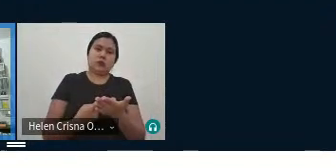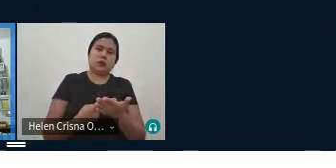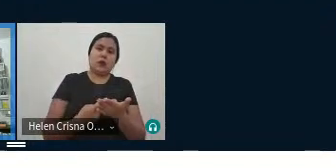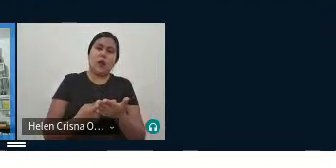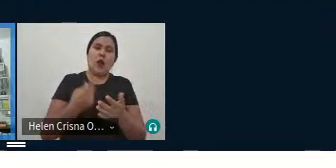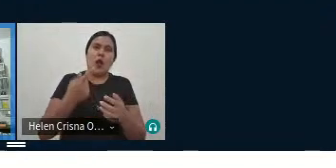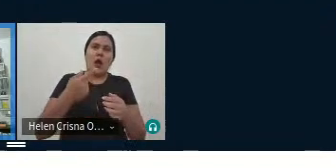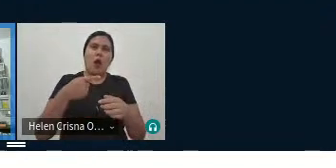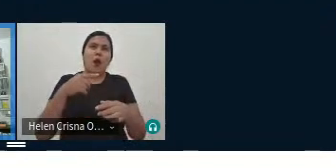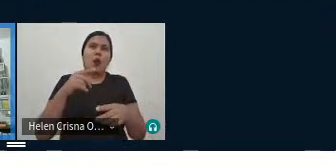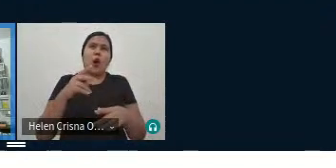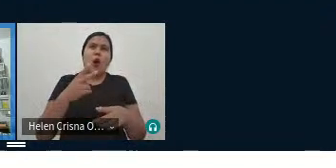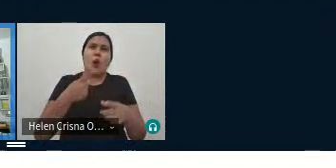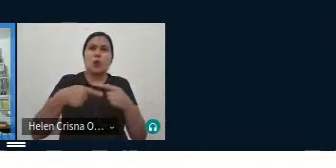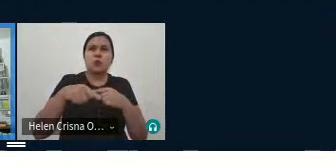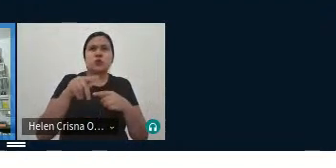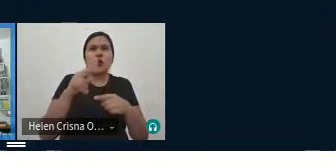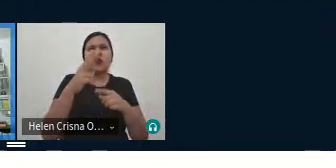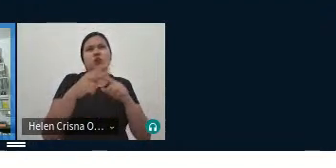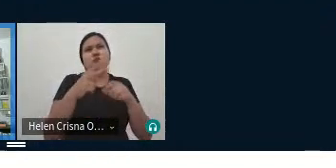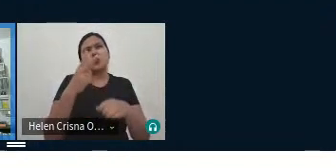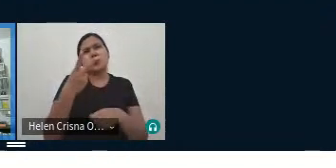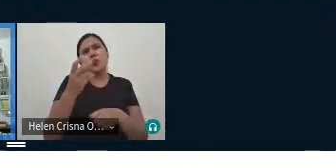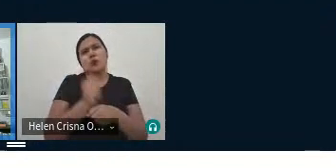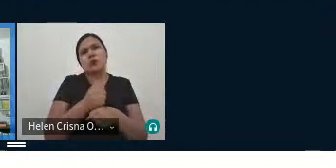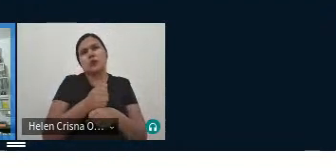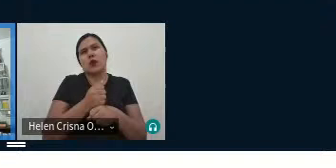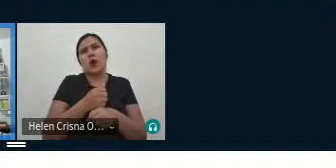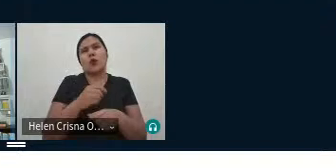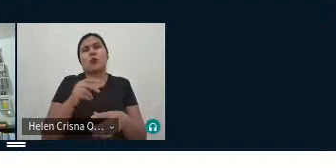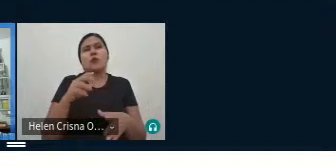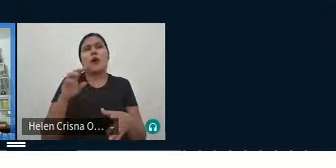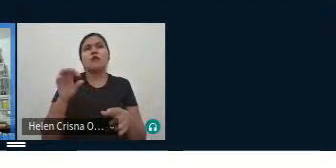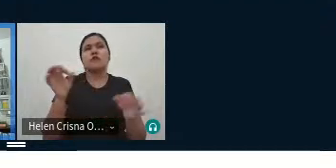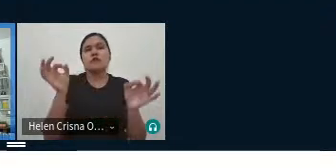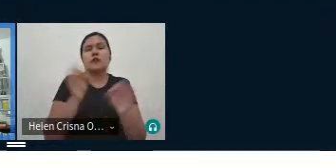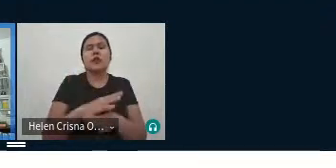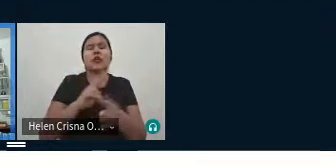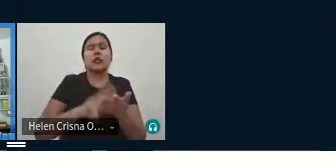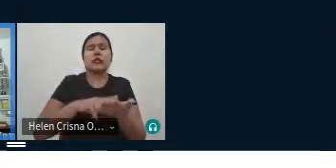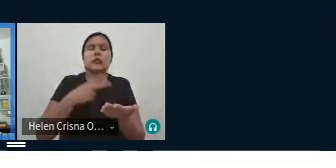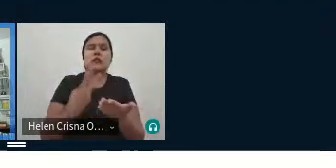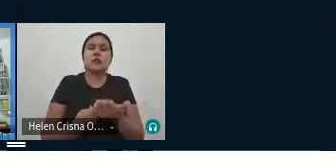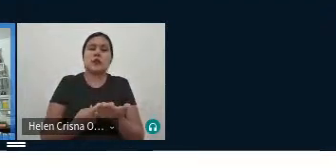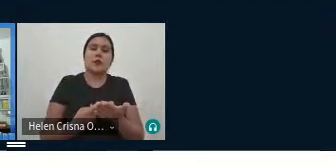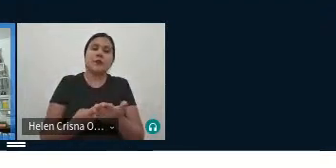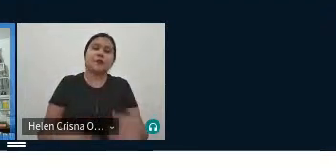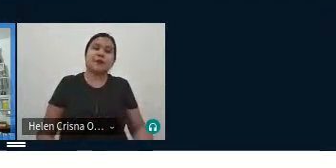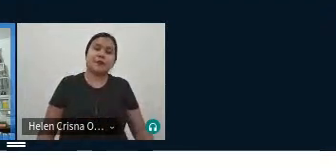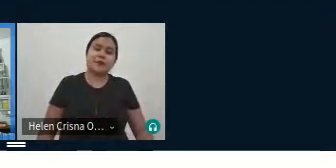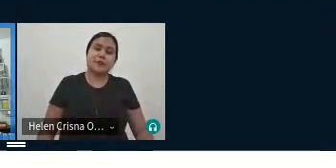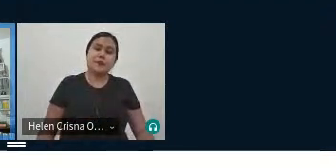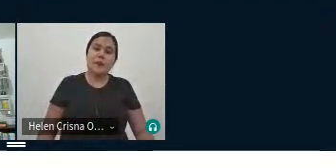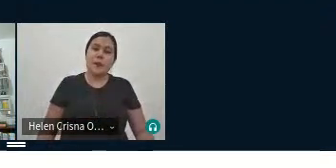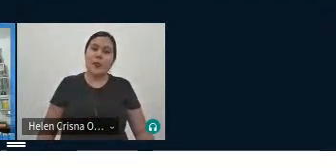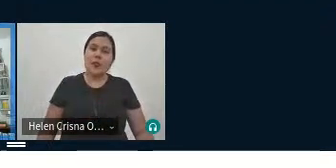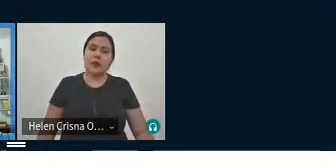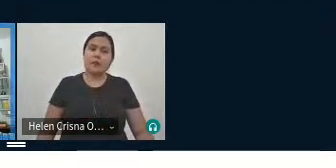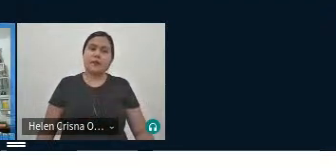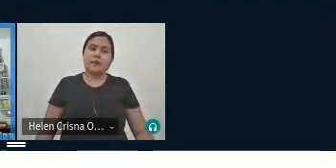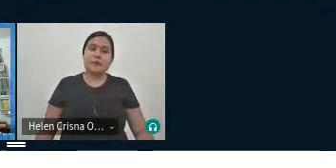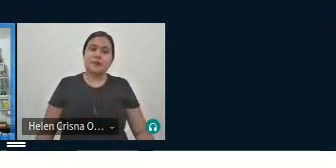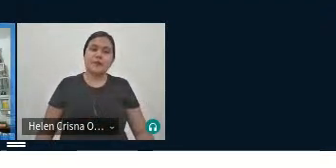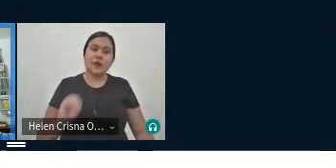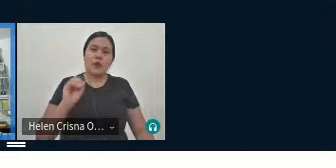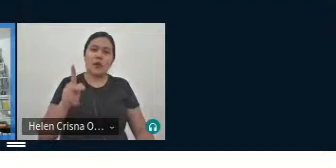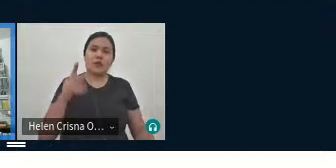quase dois anos para traduzir esse conto de em torno de 40 páginas. Sim, e foi uma dedicação ferrenha. Ok?